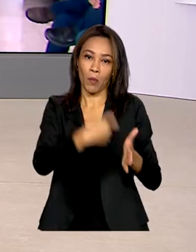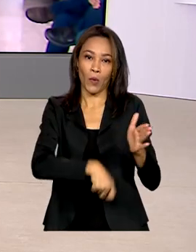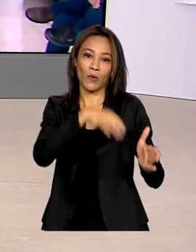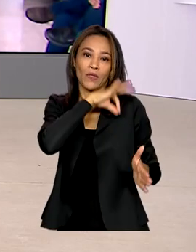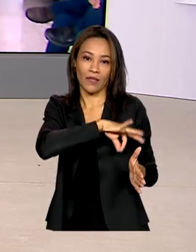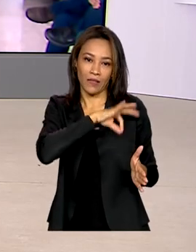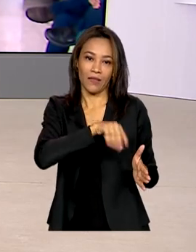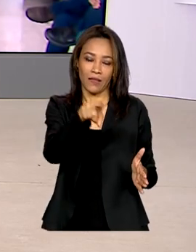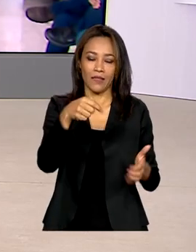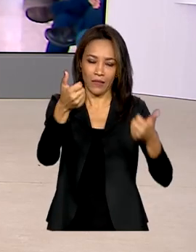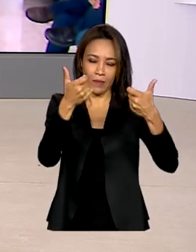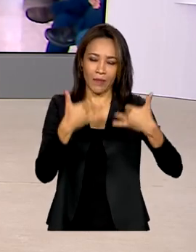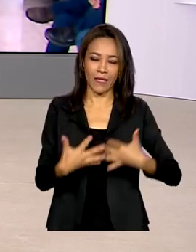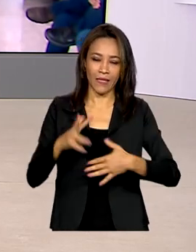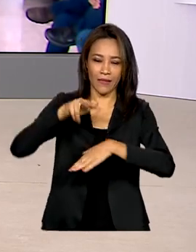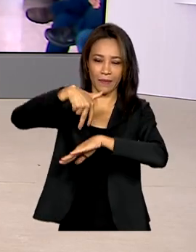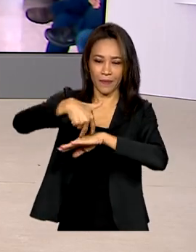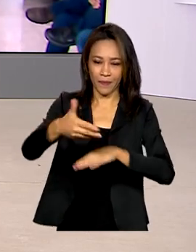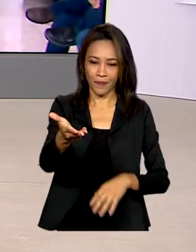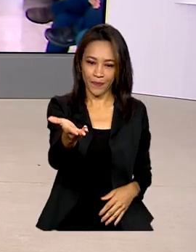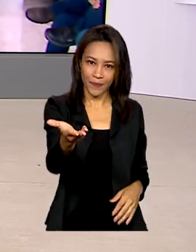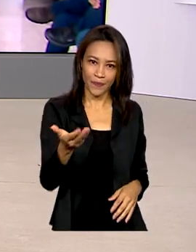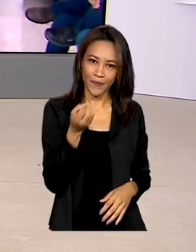as informações. Glauco, bom dia para você.